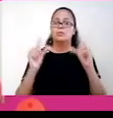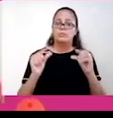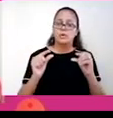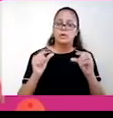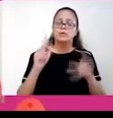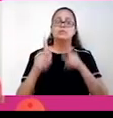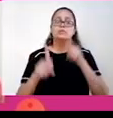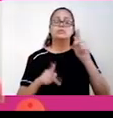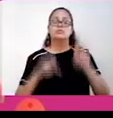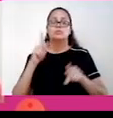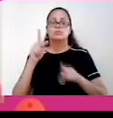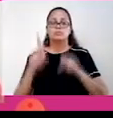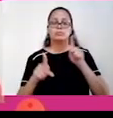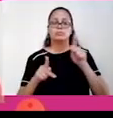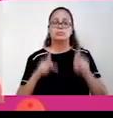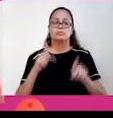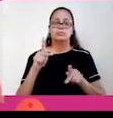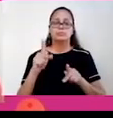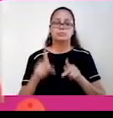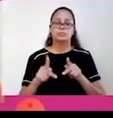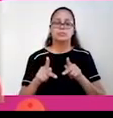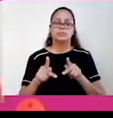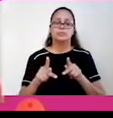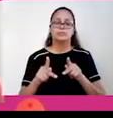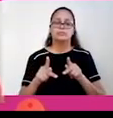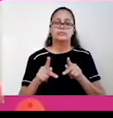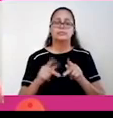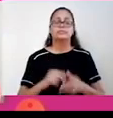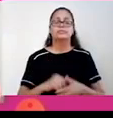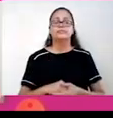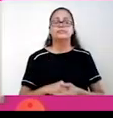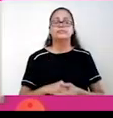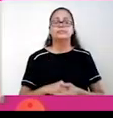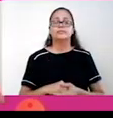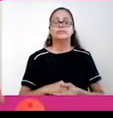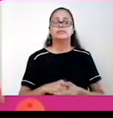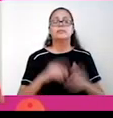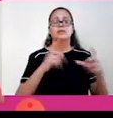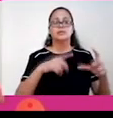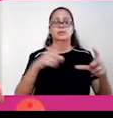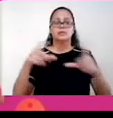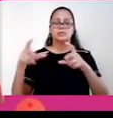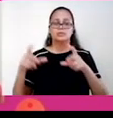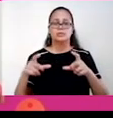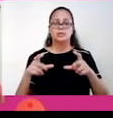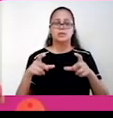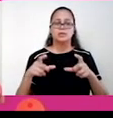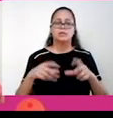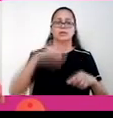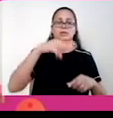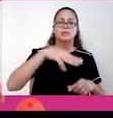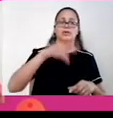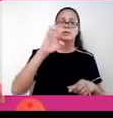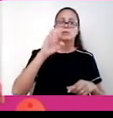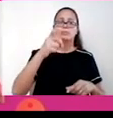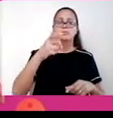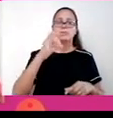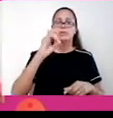nas altitudes. Então, nessas regiões de elevada altitude, tem um baixo povoamento. E essa região vai mais ou menos do México ao Chile.